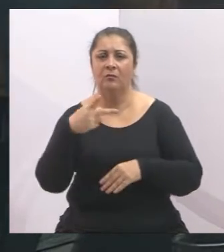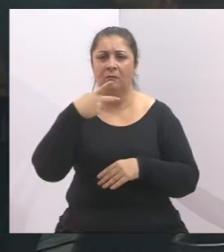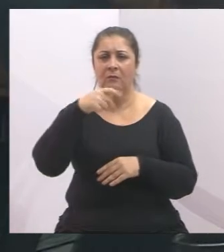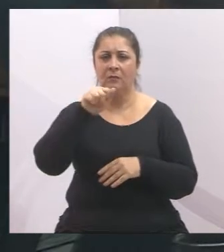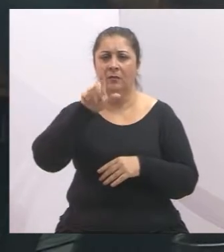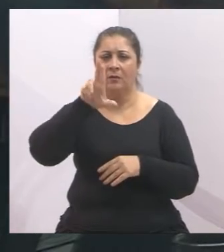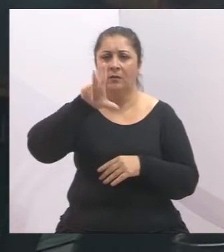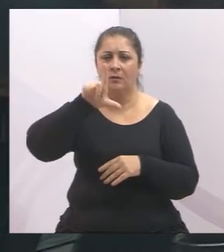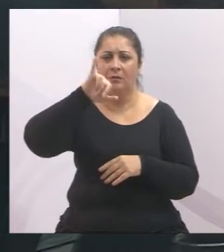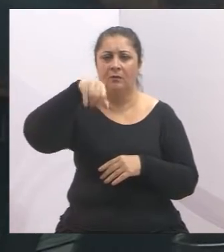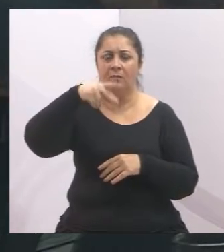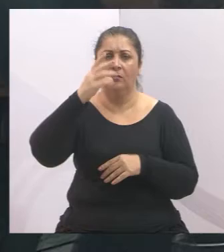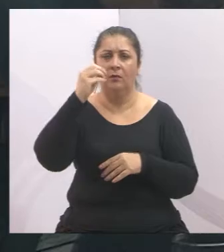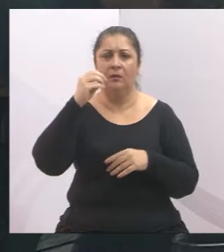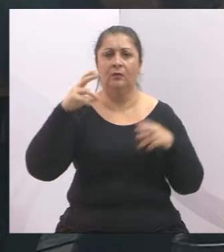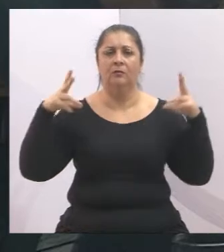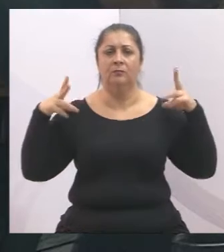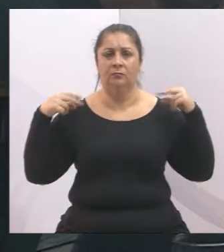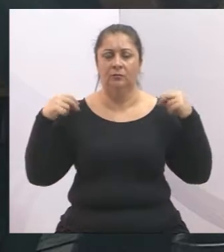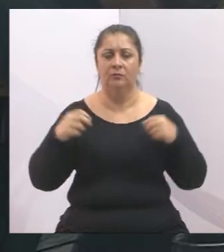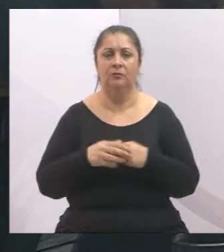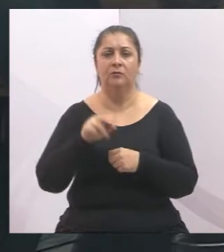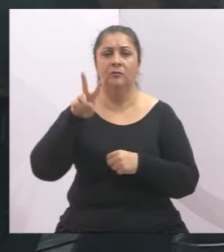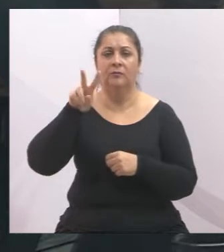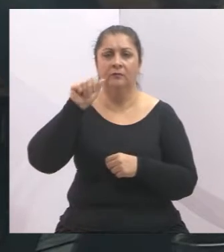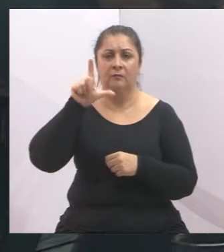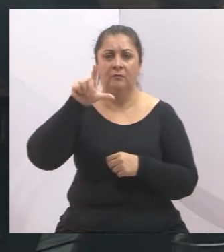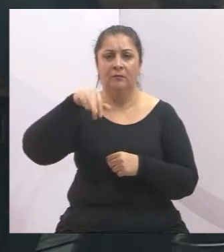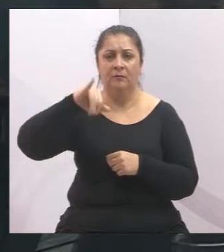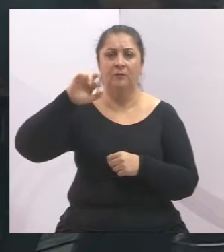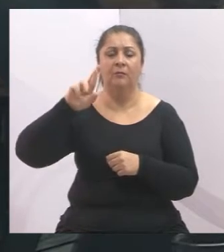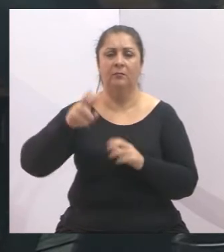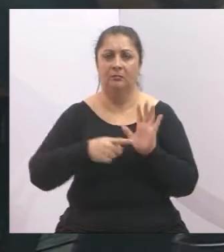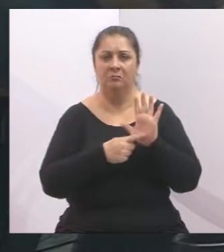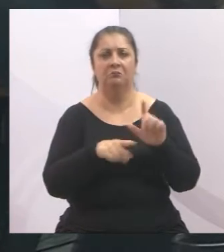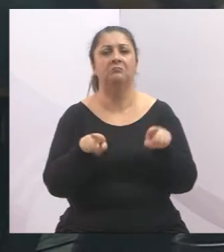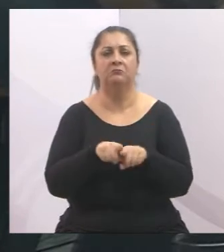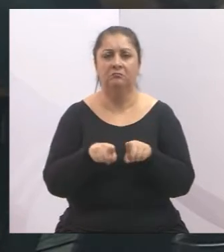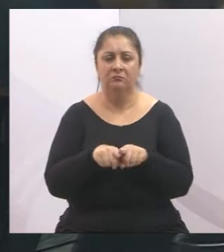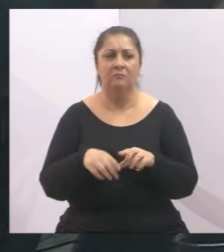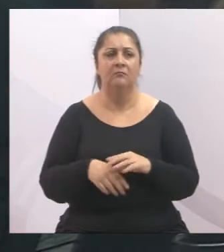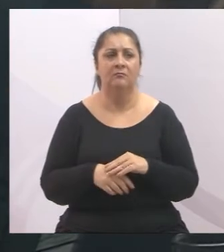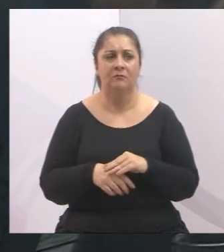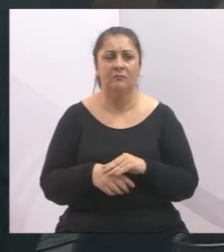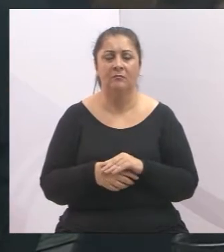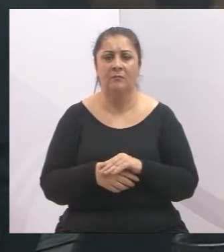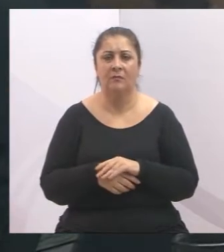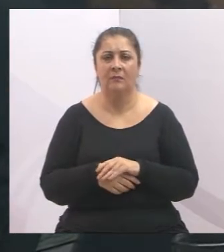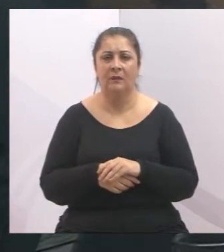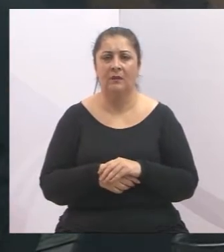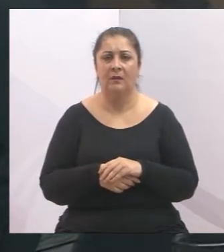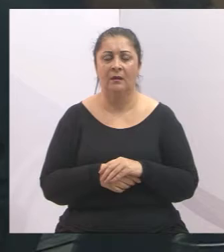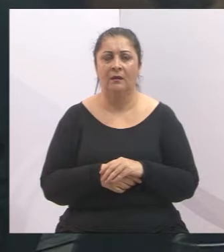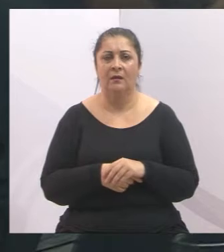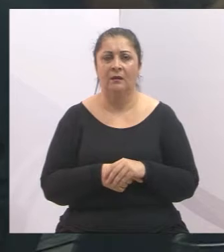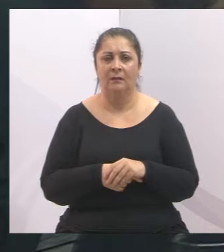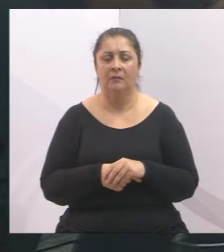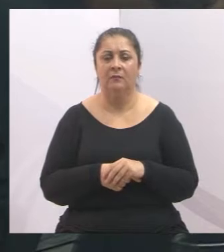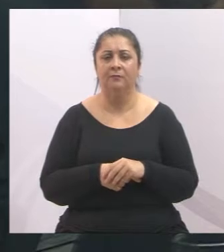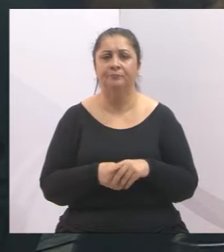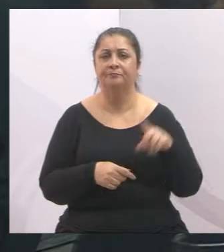Condutores e o Valmir apontaram a questão da fiscalização das equipes de capina, e nós estamos aqui também